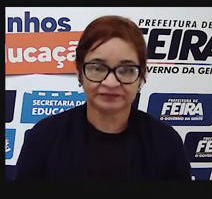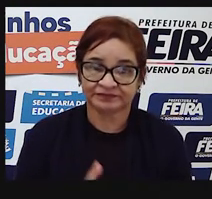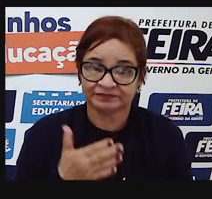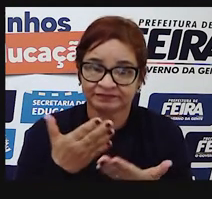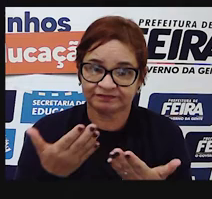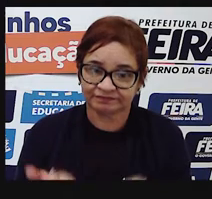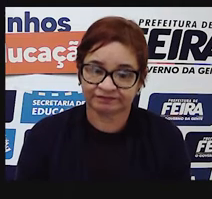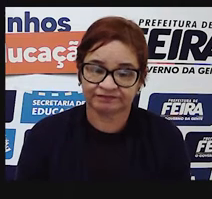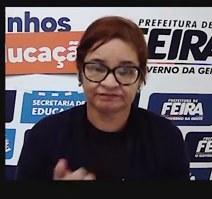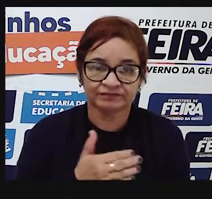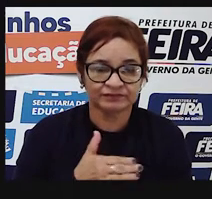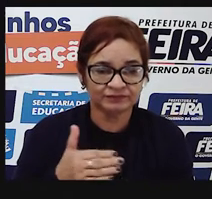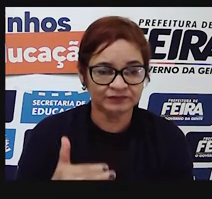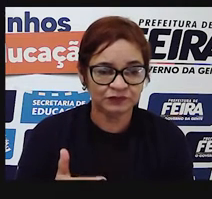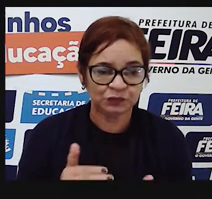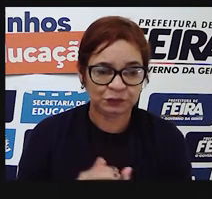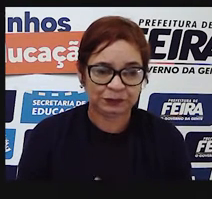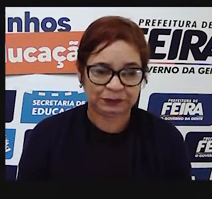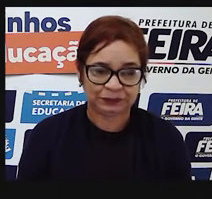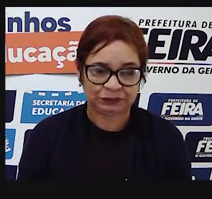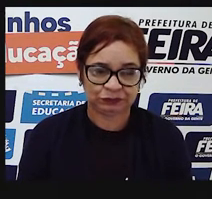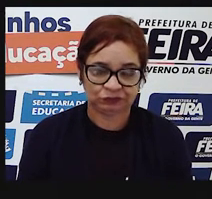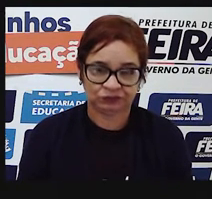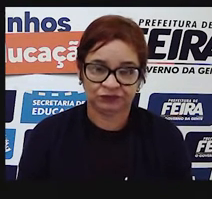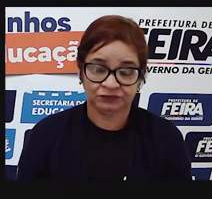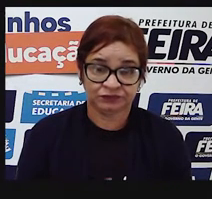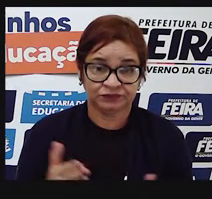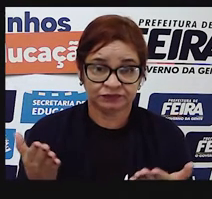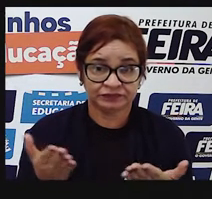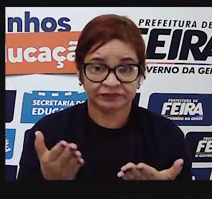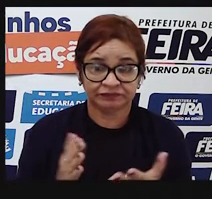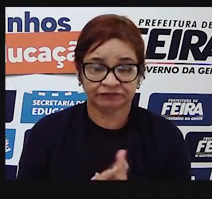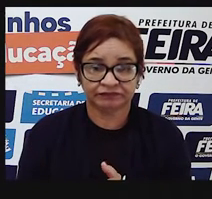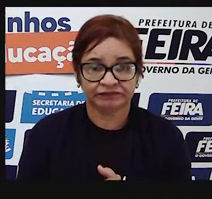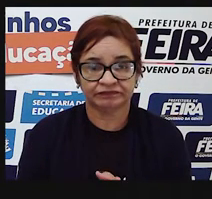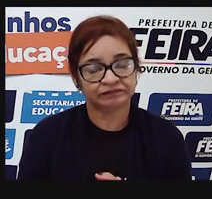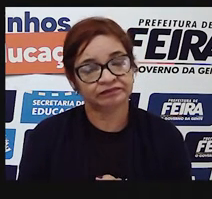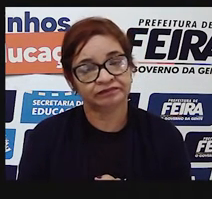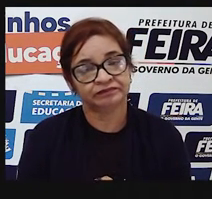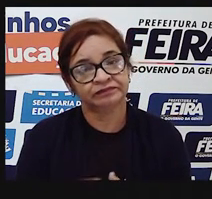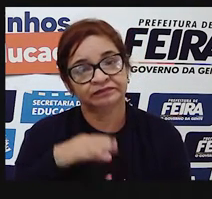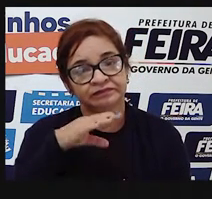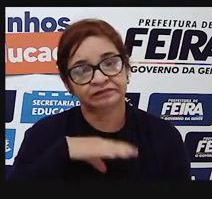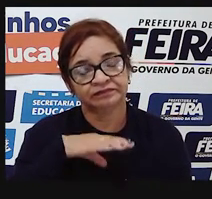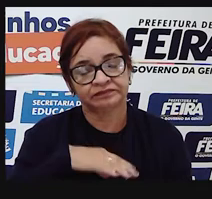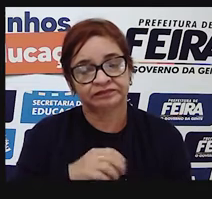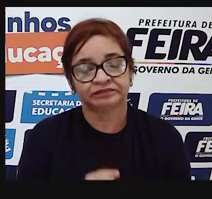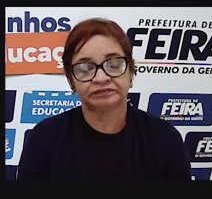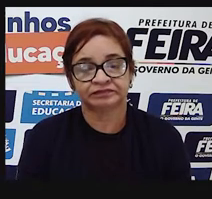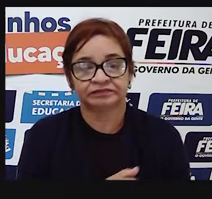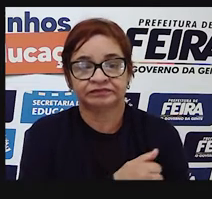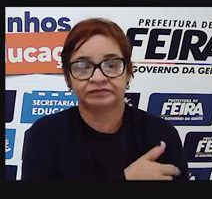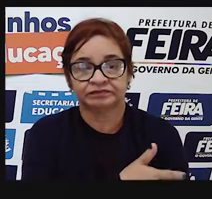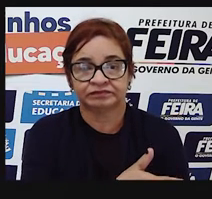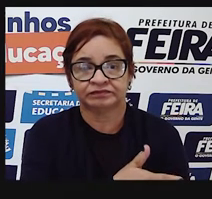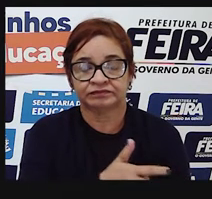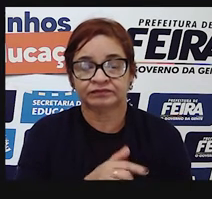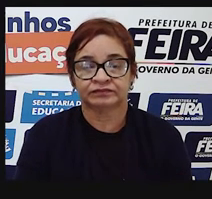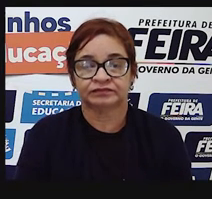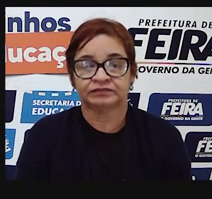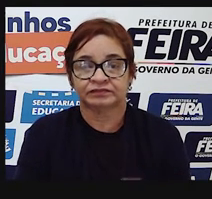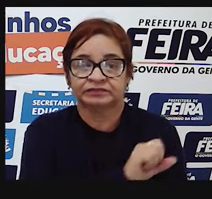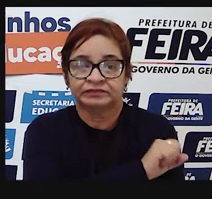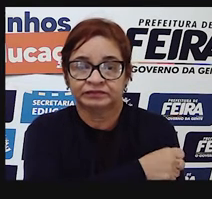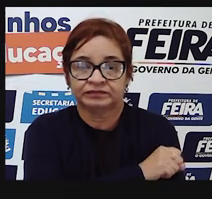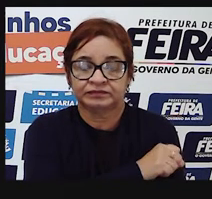à nossa aula de hoje, aula de língua portuguesa, aula 2. Direcionada para o oitavo e para